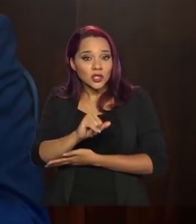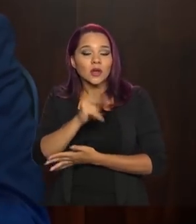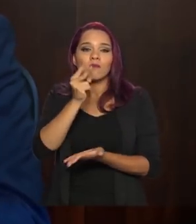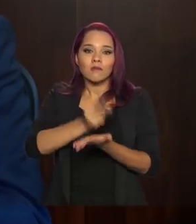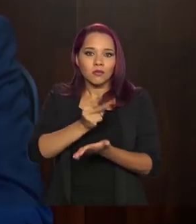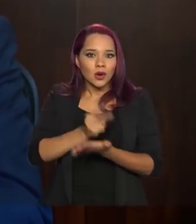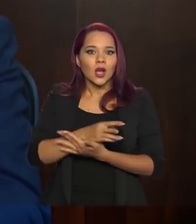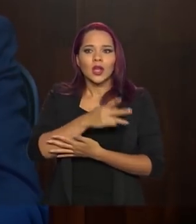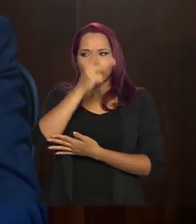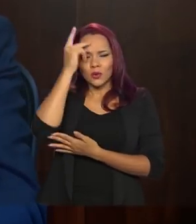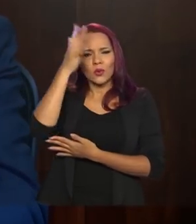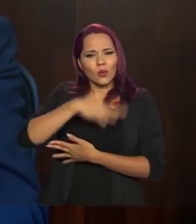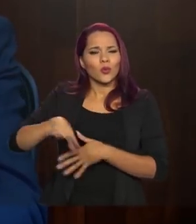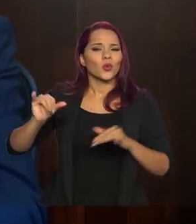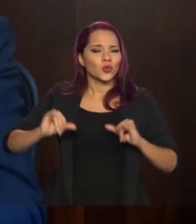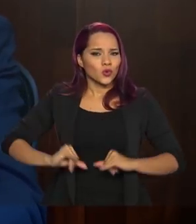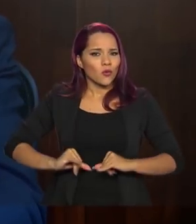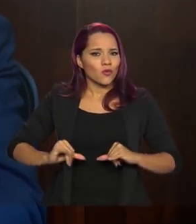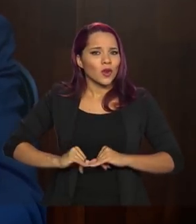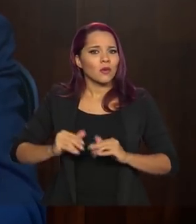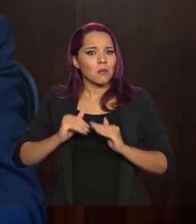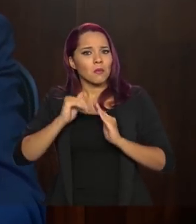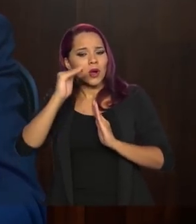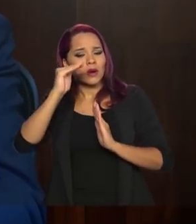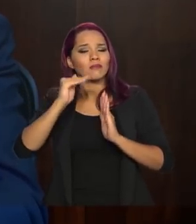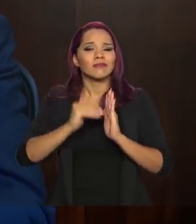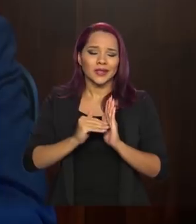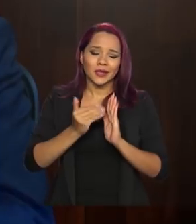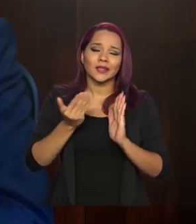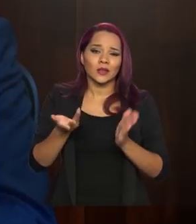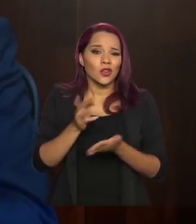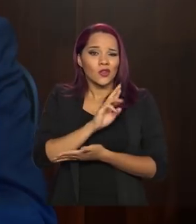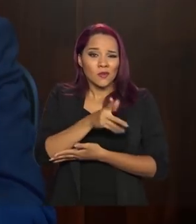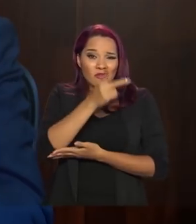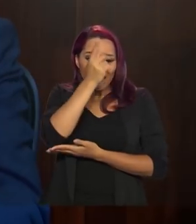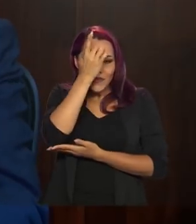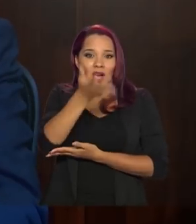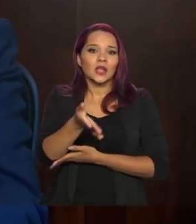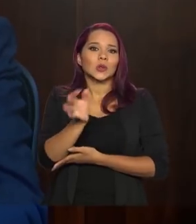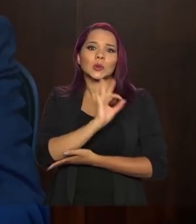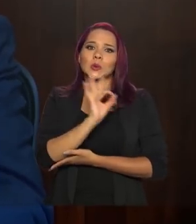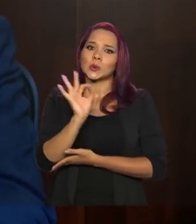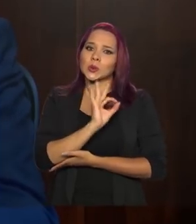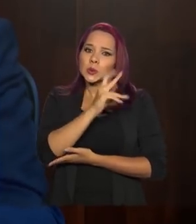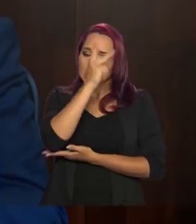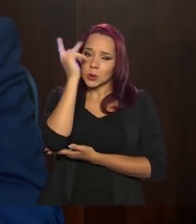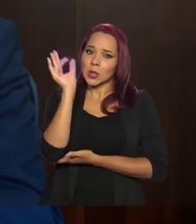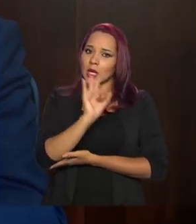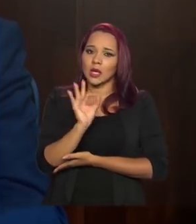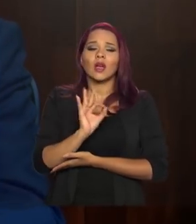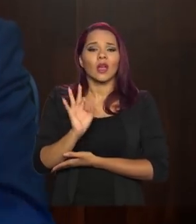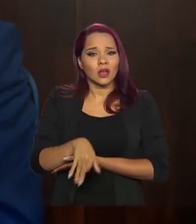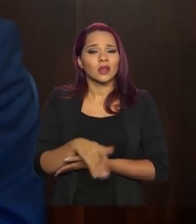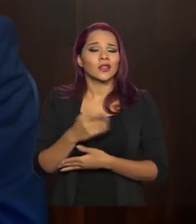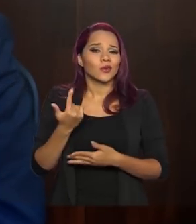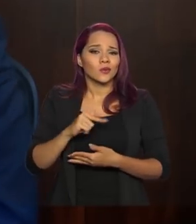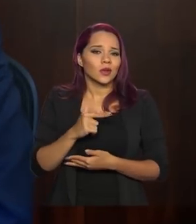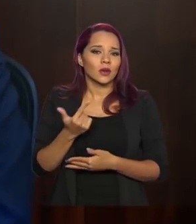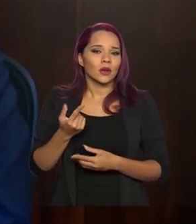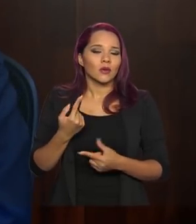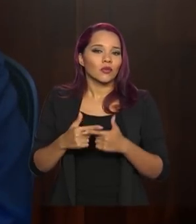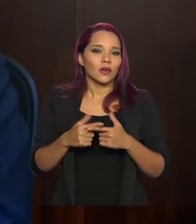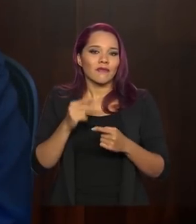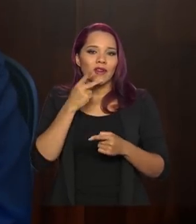todo mundo sofrendo em maior ou menor grau. Isso não está sendo fácil para ninguém. Então, não tem porquê